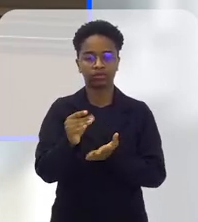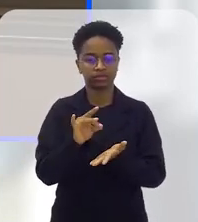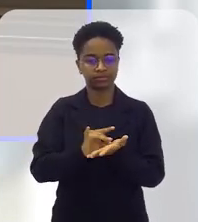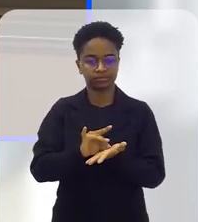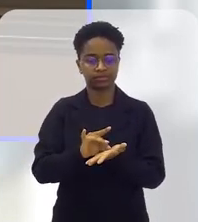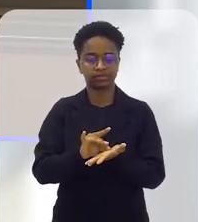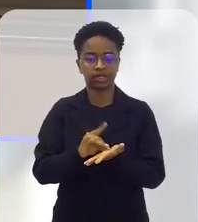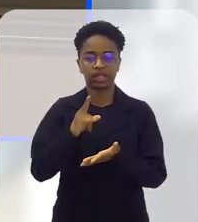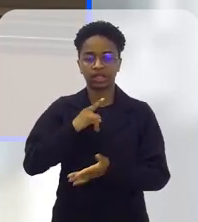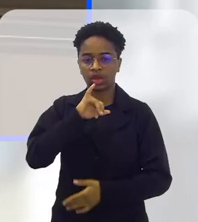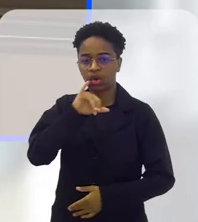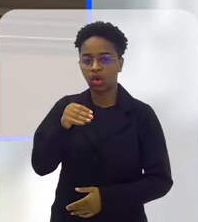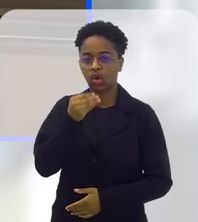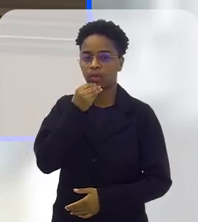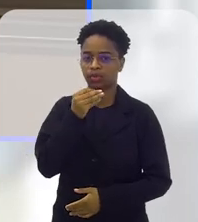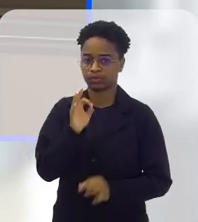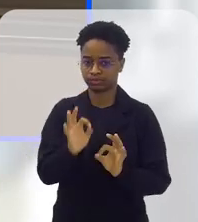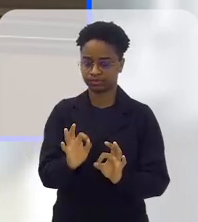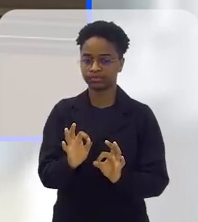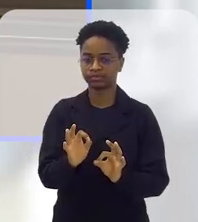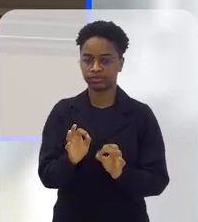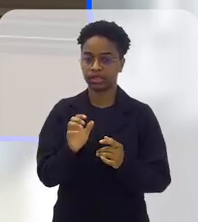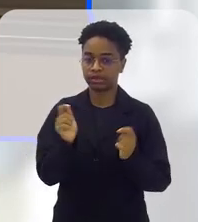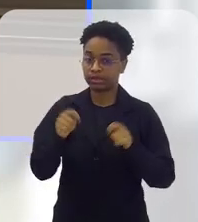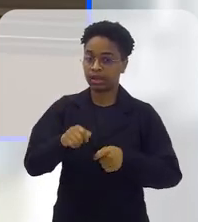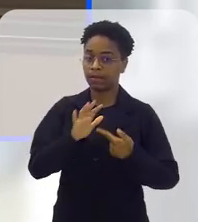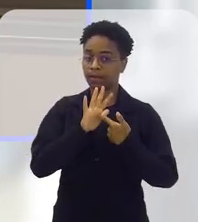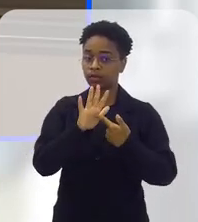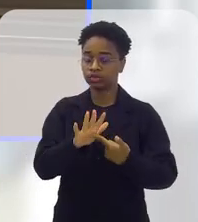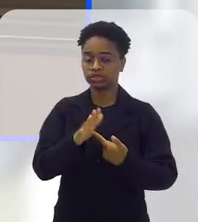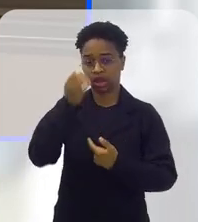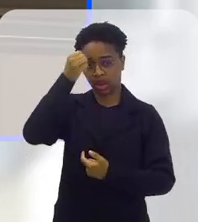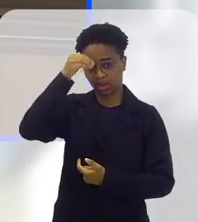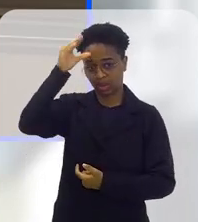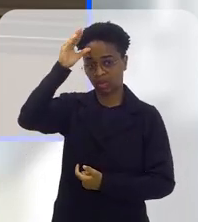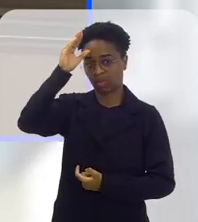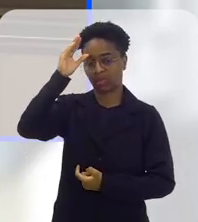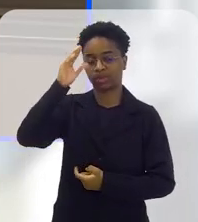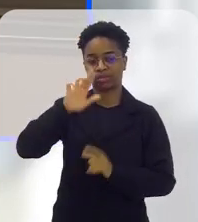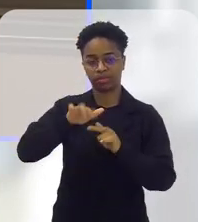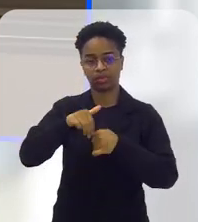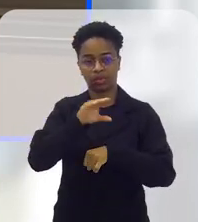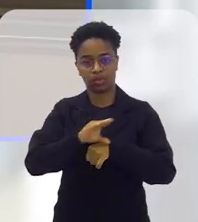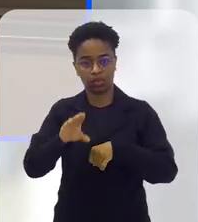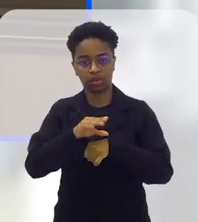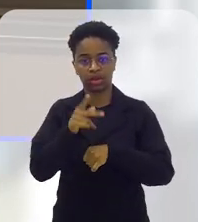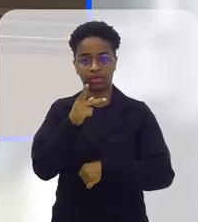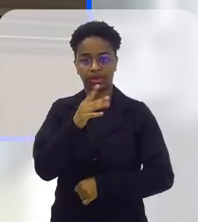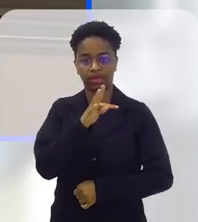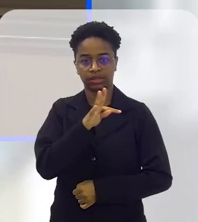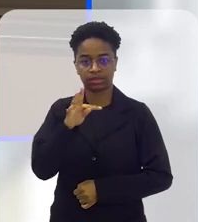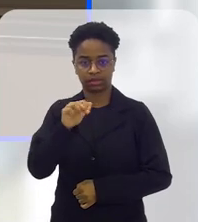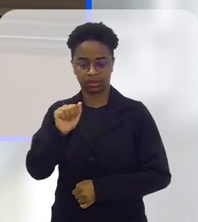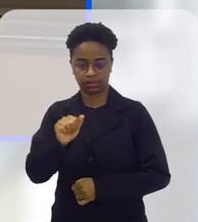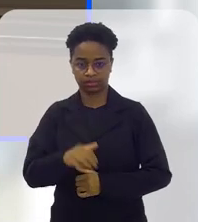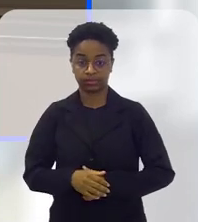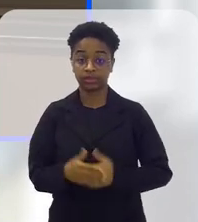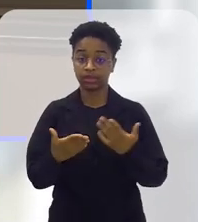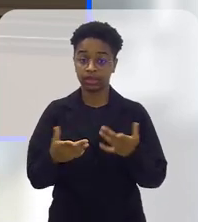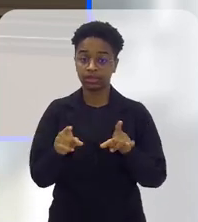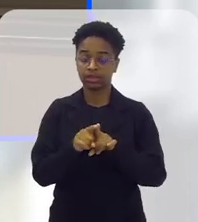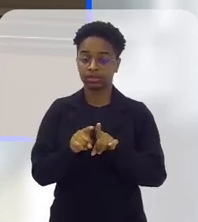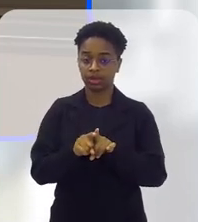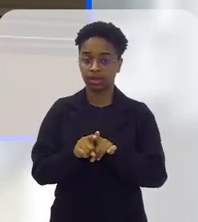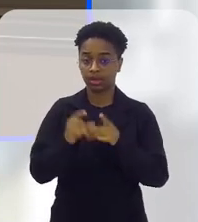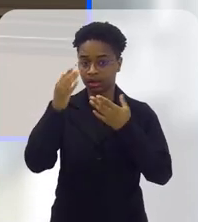começar a ter a oportunidade, né? De mostrar tudo aquilo que aprendeu através do curso do PTPA